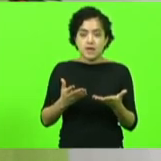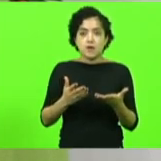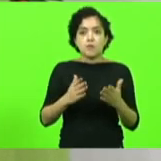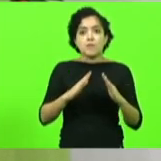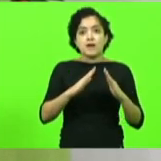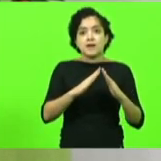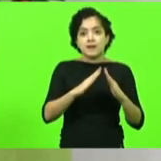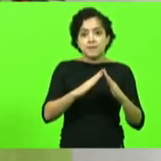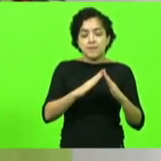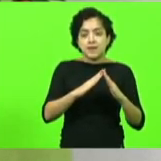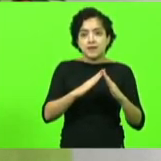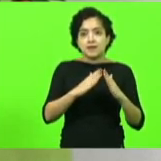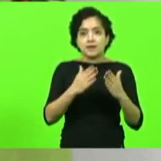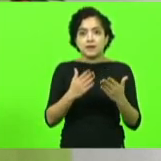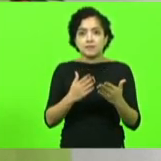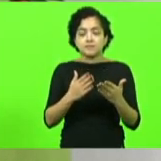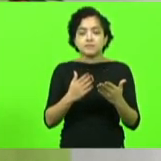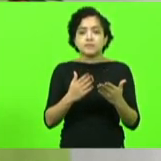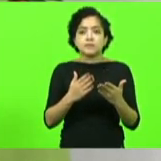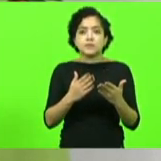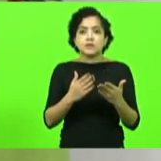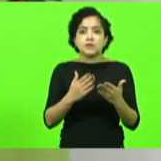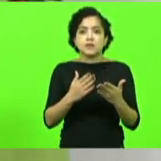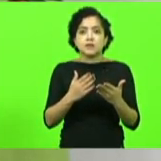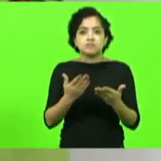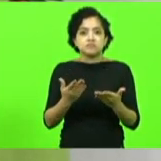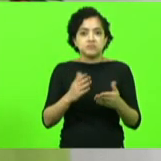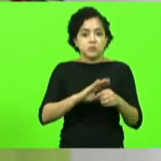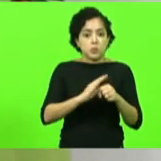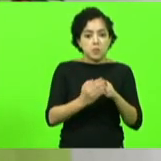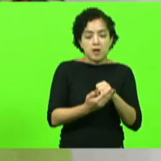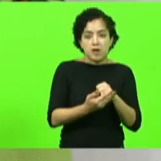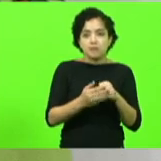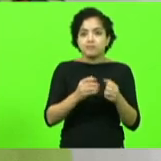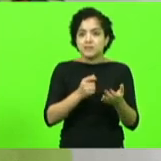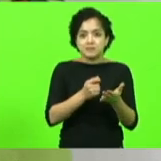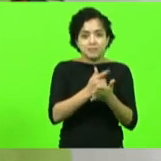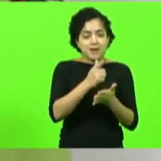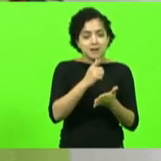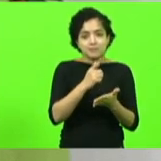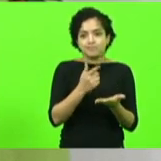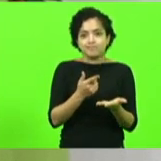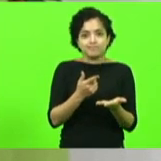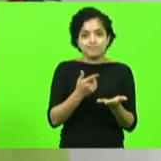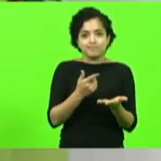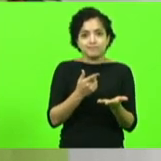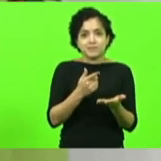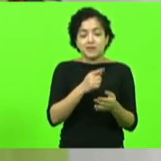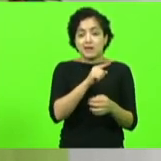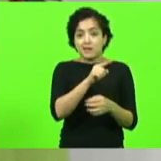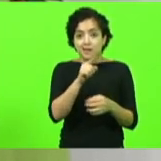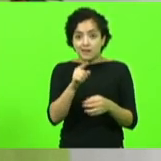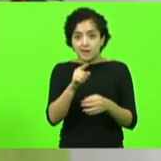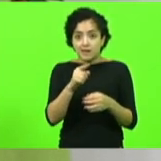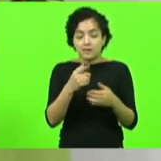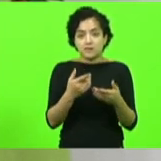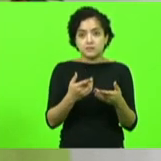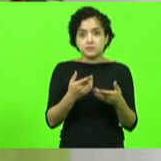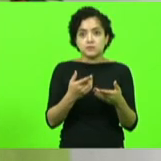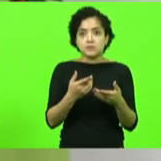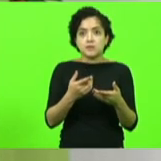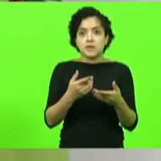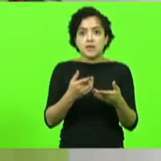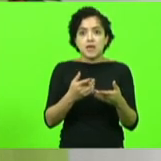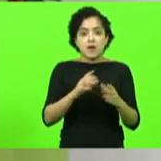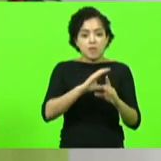no bairro São Francisco São Paulo não foi pago ainda lá nos macacos que é um distrito distrito não é